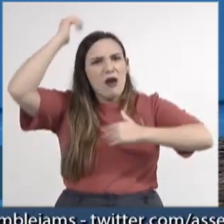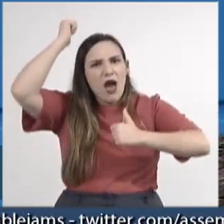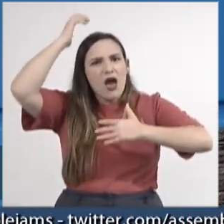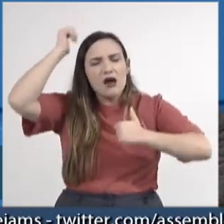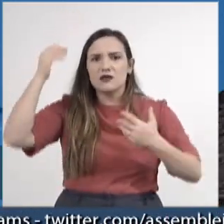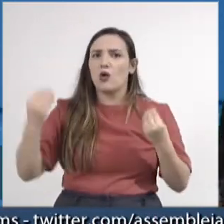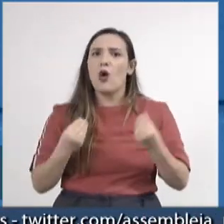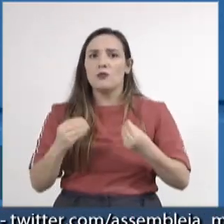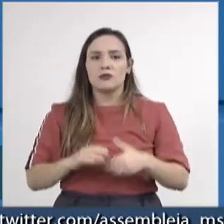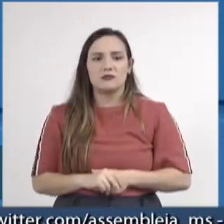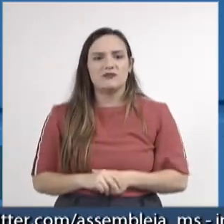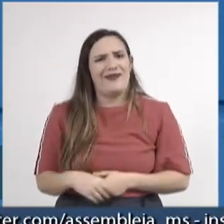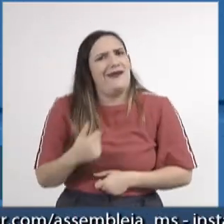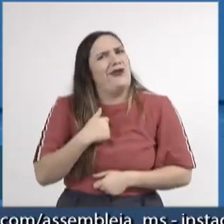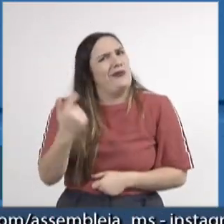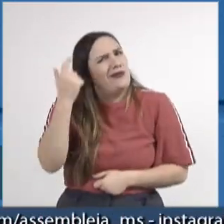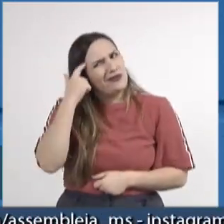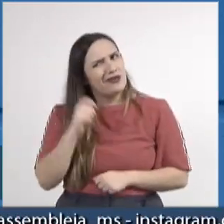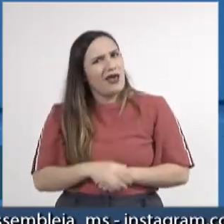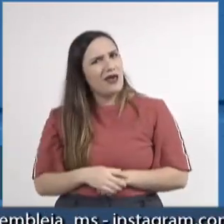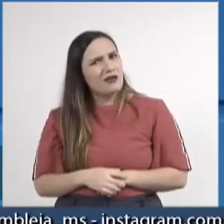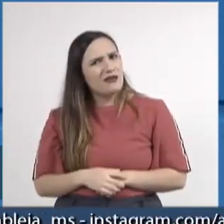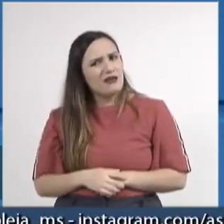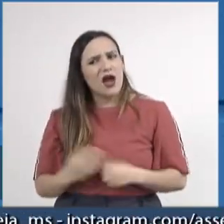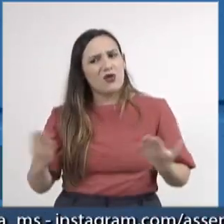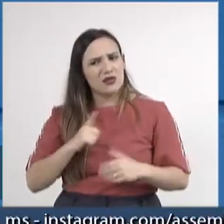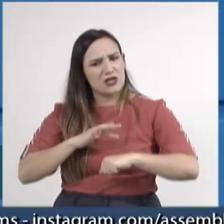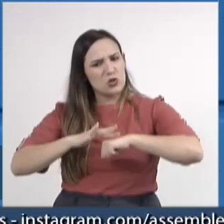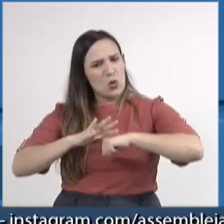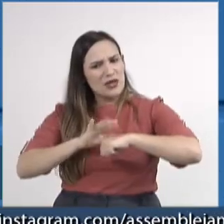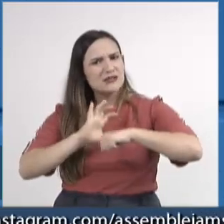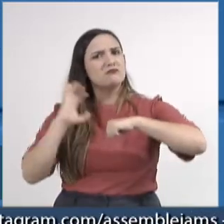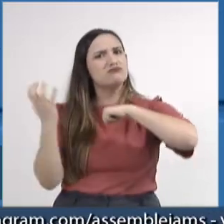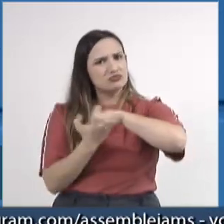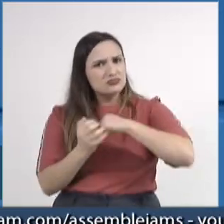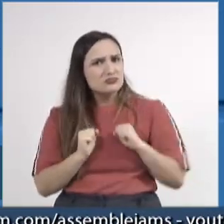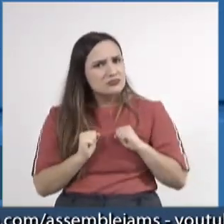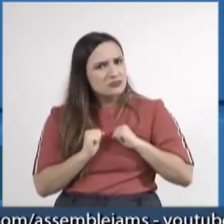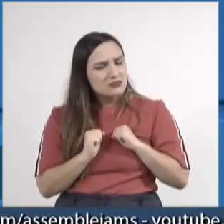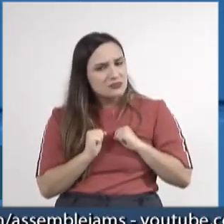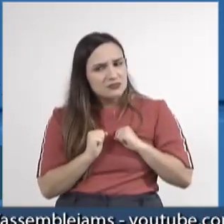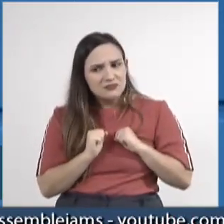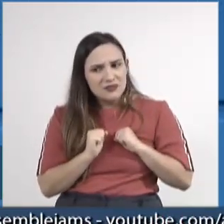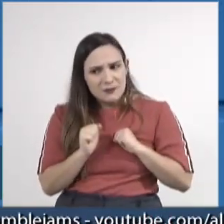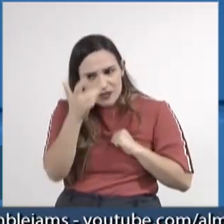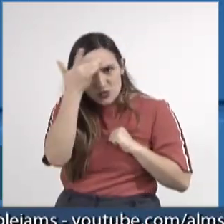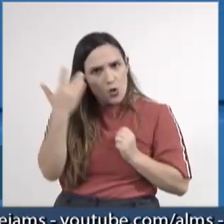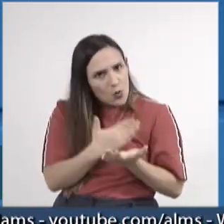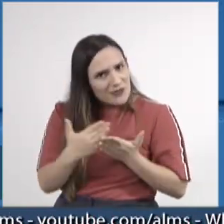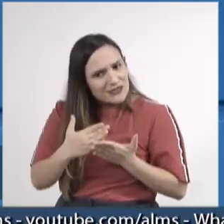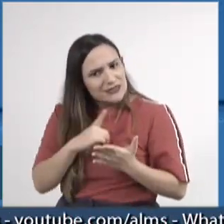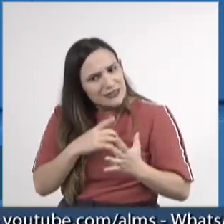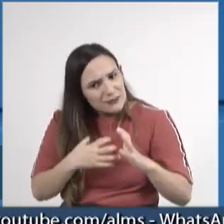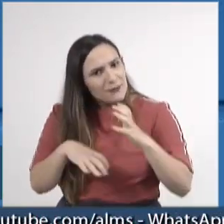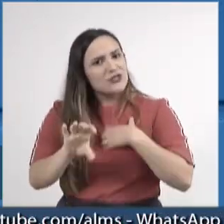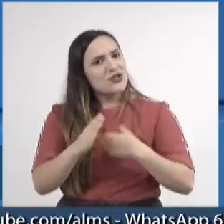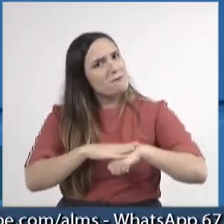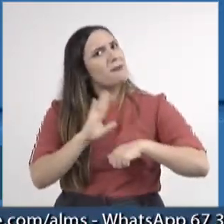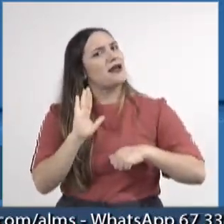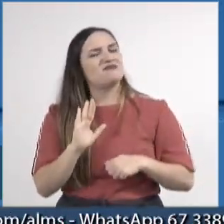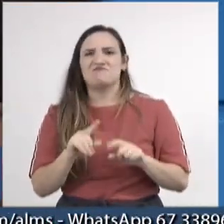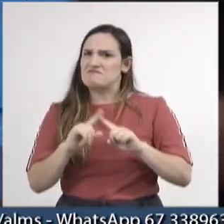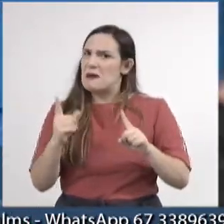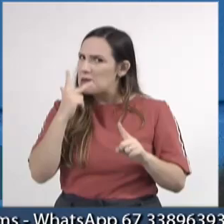pandemia o povo do nosso país e do mundo inteiro tivesse mais empatia, deputado Amara.